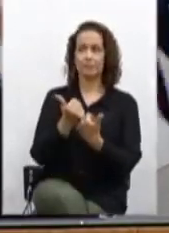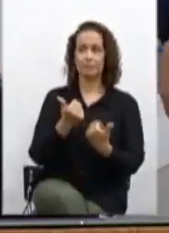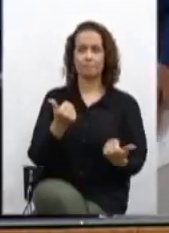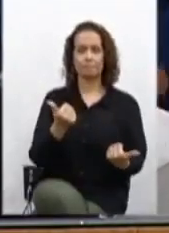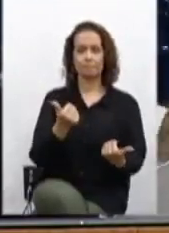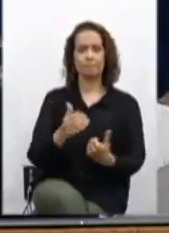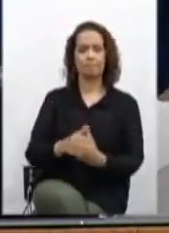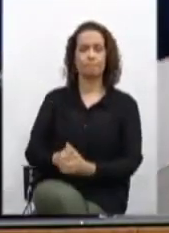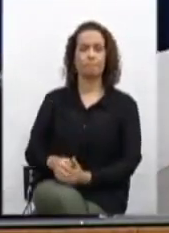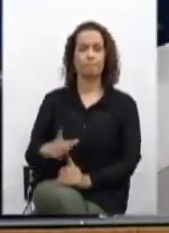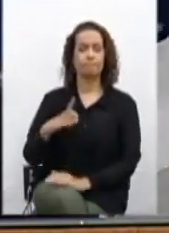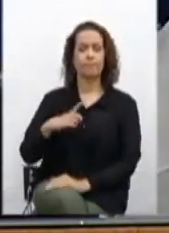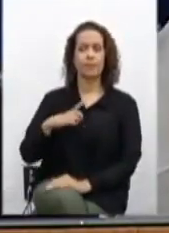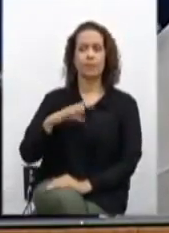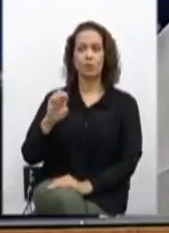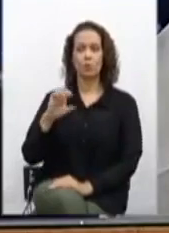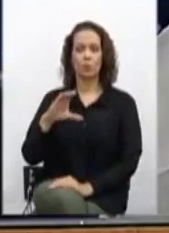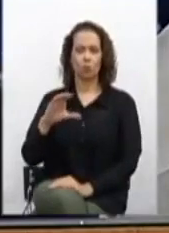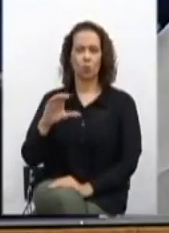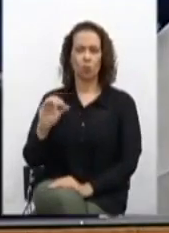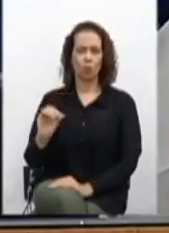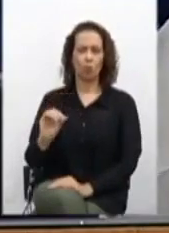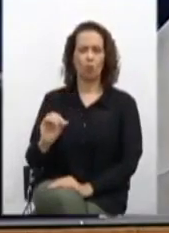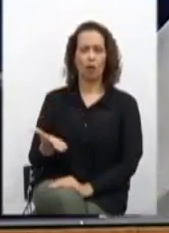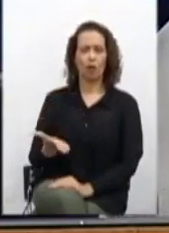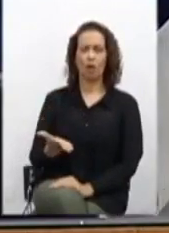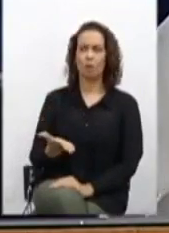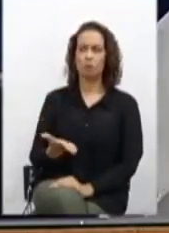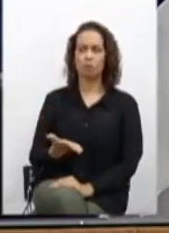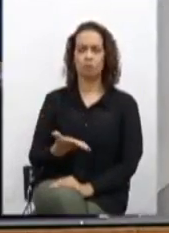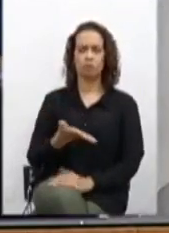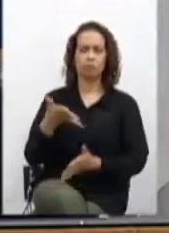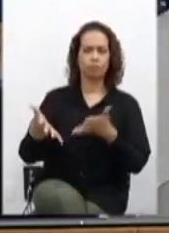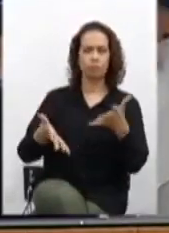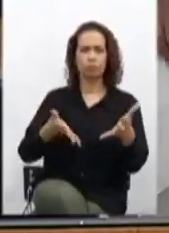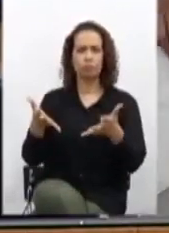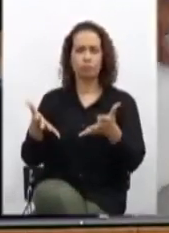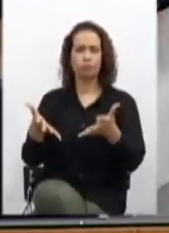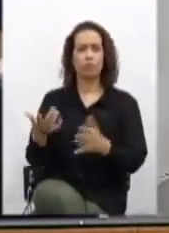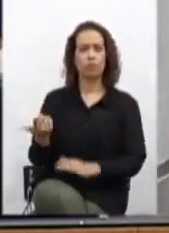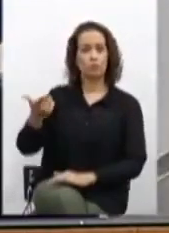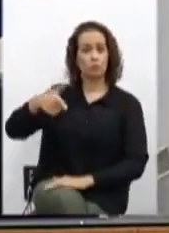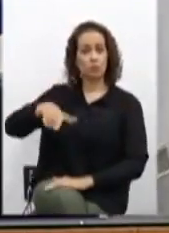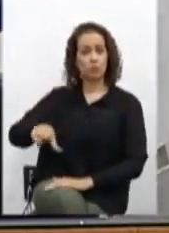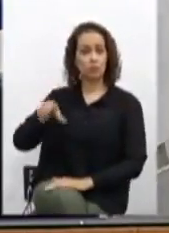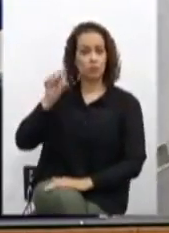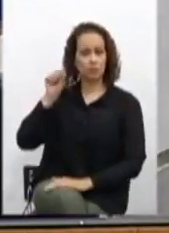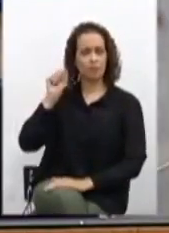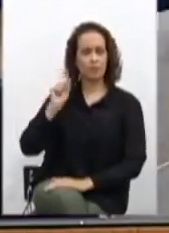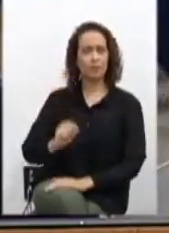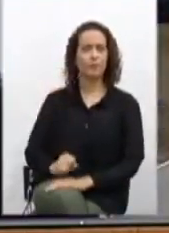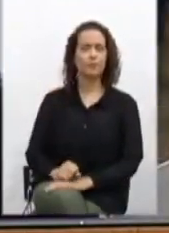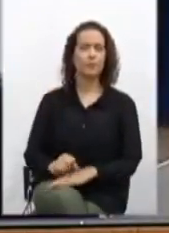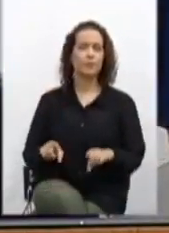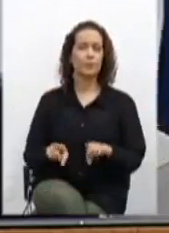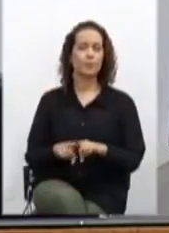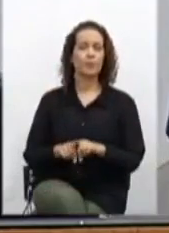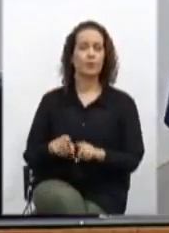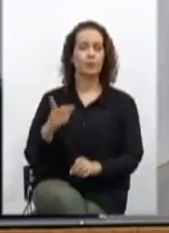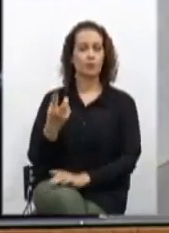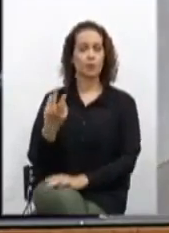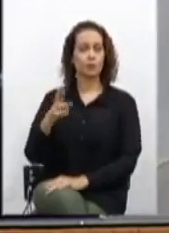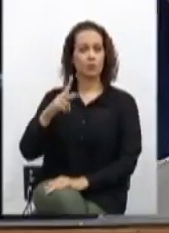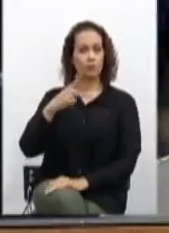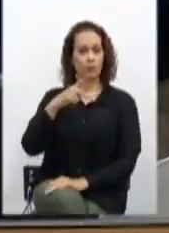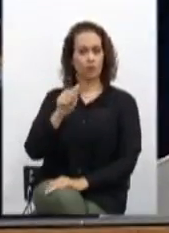aqui no ambiente. Encerra-se a discussão. Sim. Como vota o deputado doutor Paulo? Eu seu voto, vice